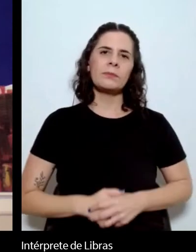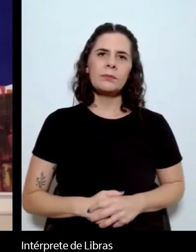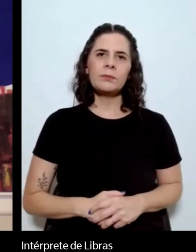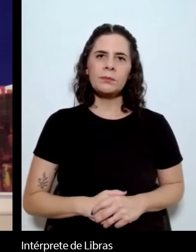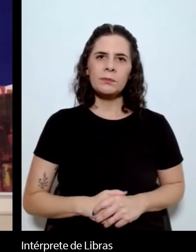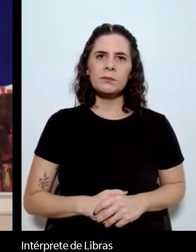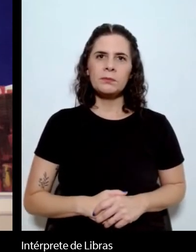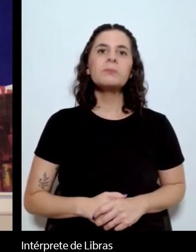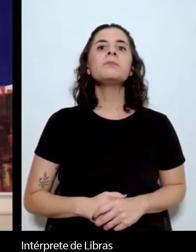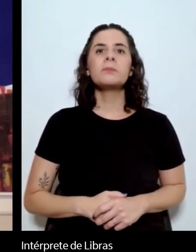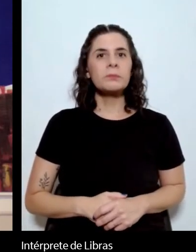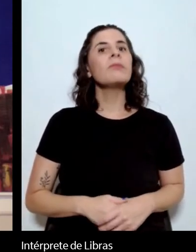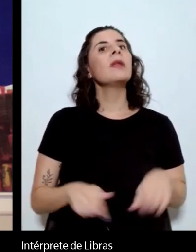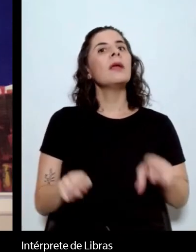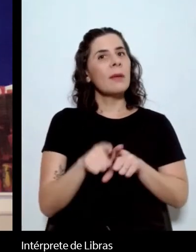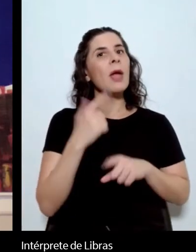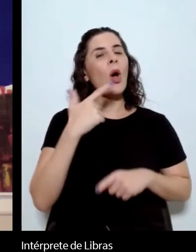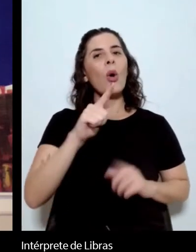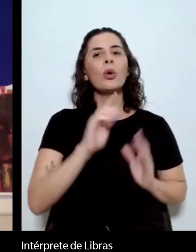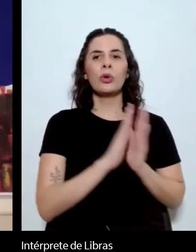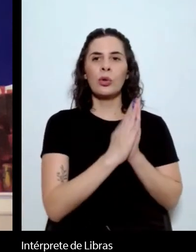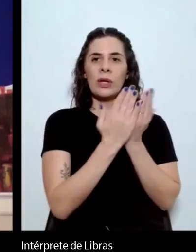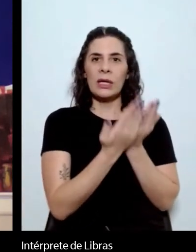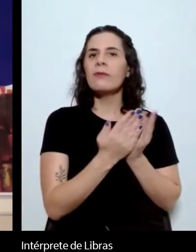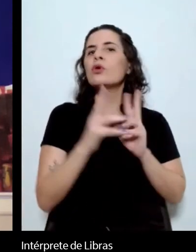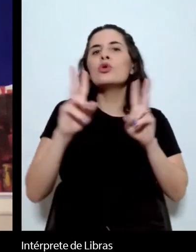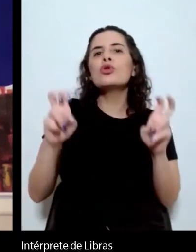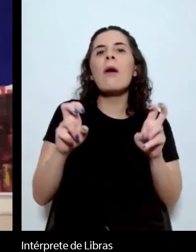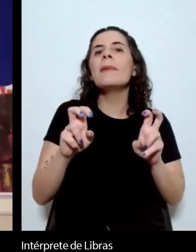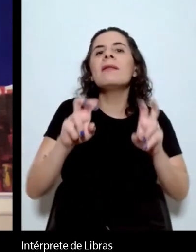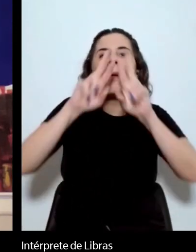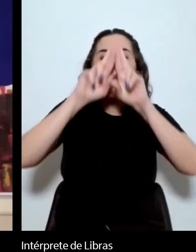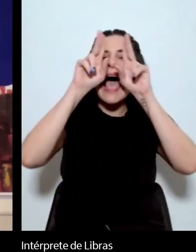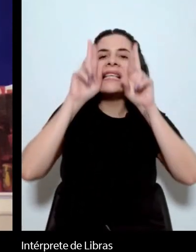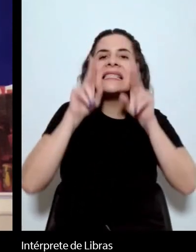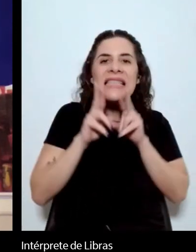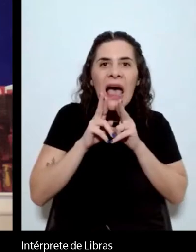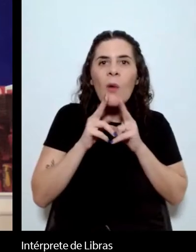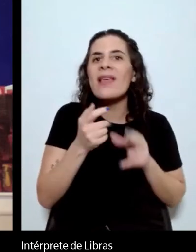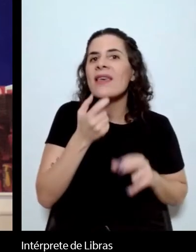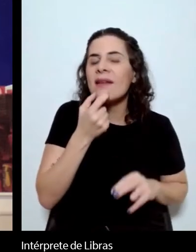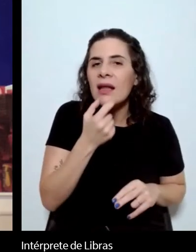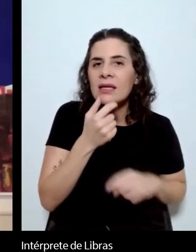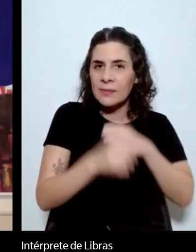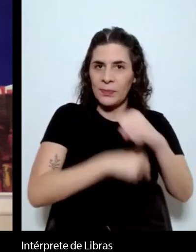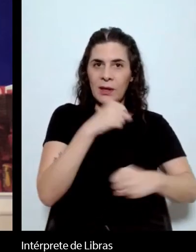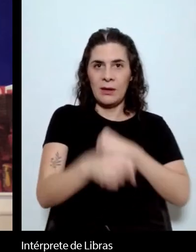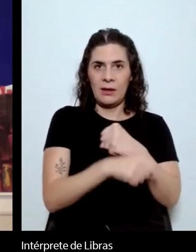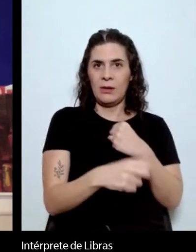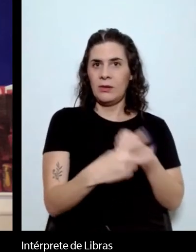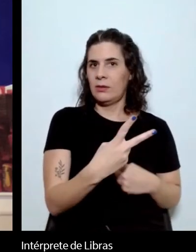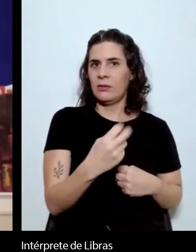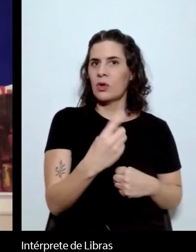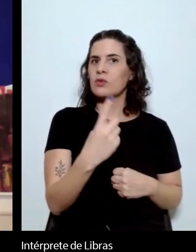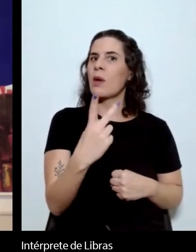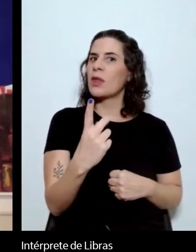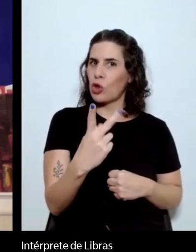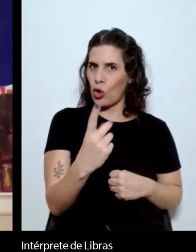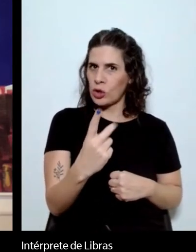o primeiro livro sobre a questão racial em Machado de Assis em inglês em 2012, do Daniel Reginald,